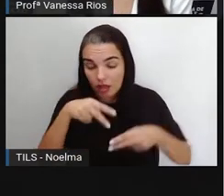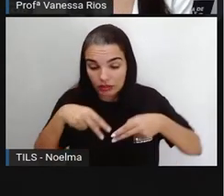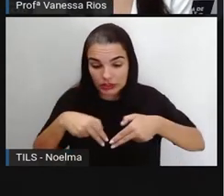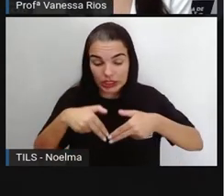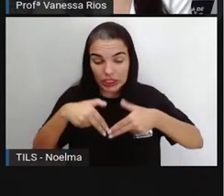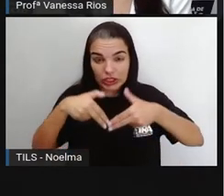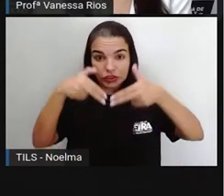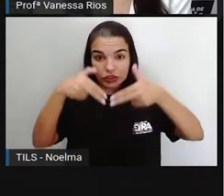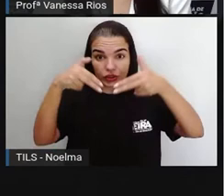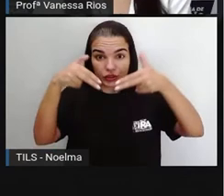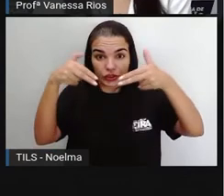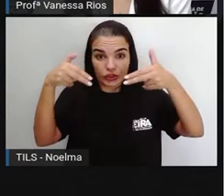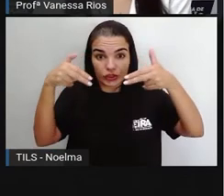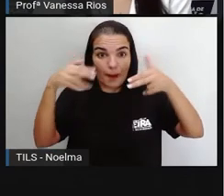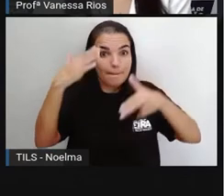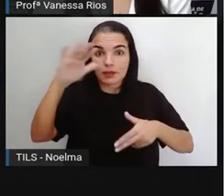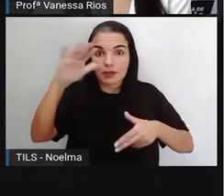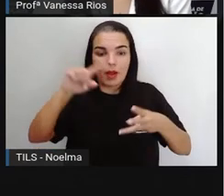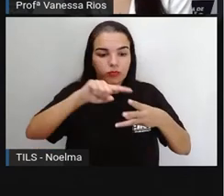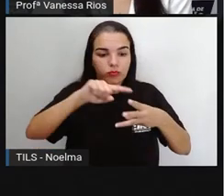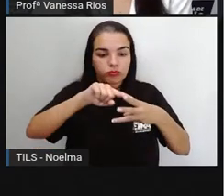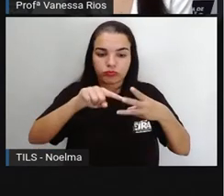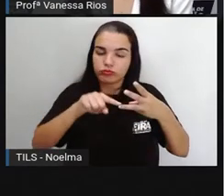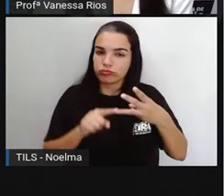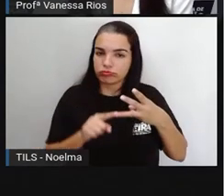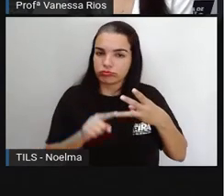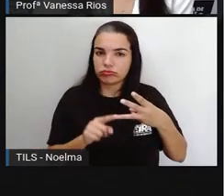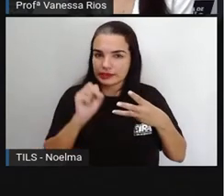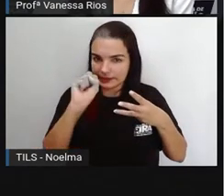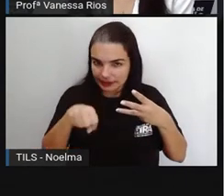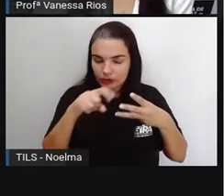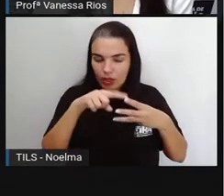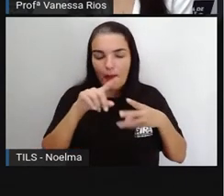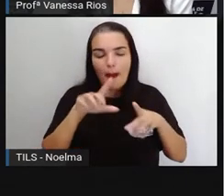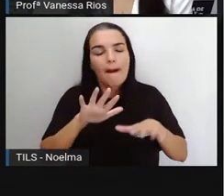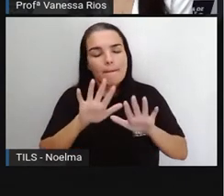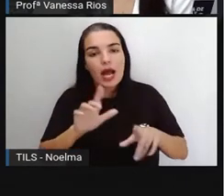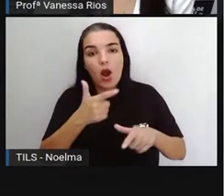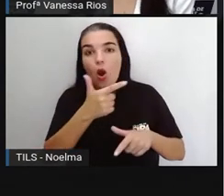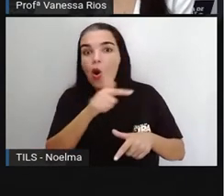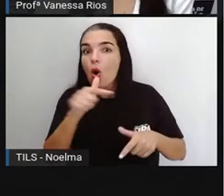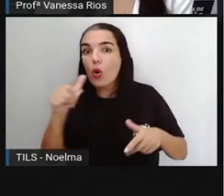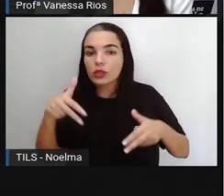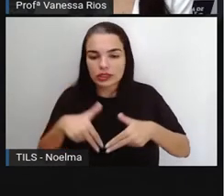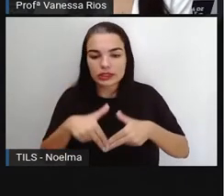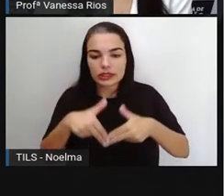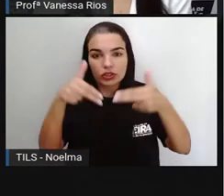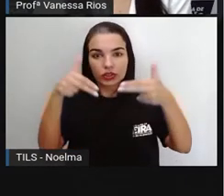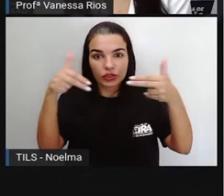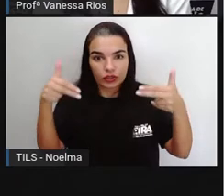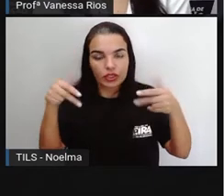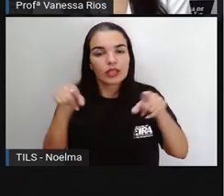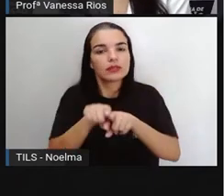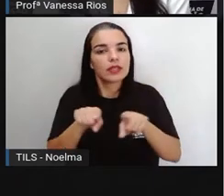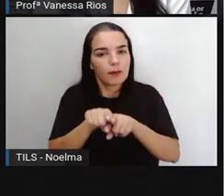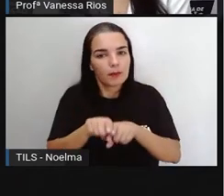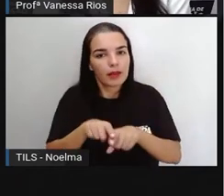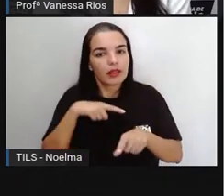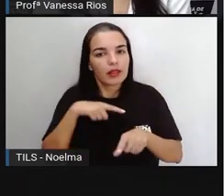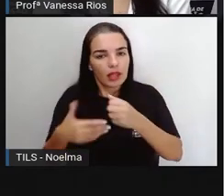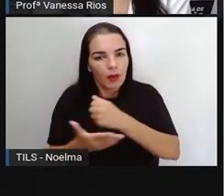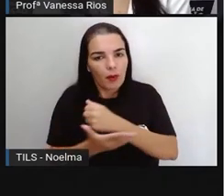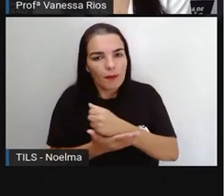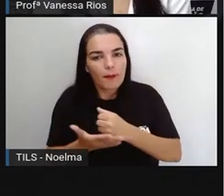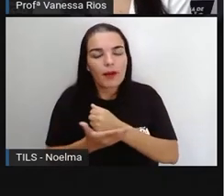quando nós pensamos em formação do povo brasileiro. Mas outras etnias também fazem parte, Também constituem a nossa